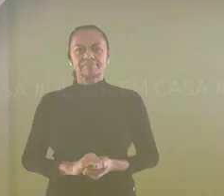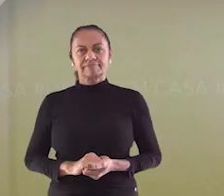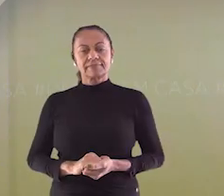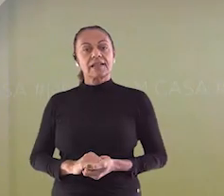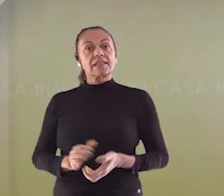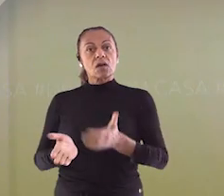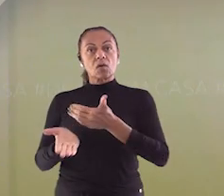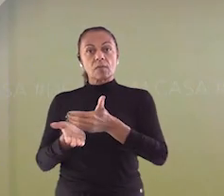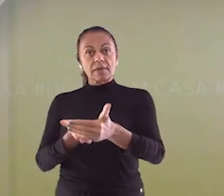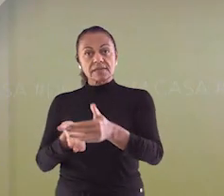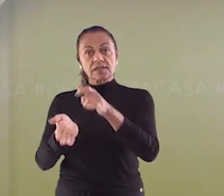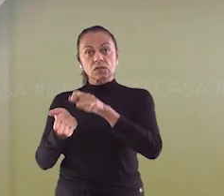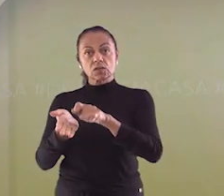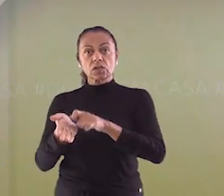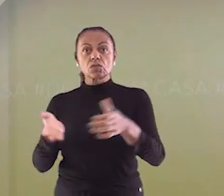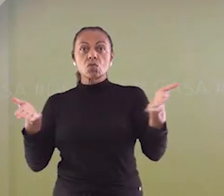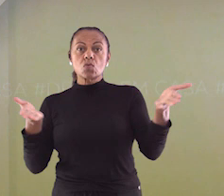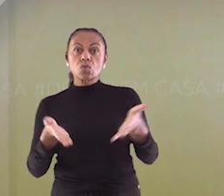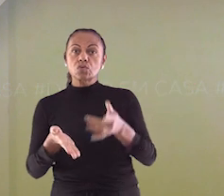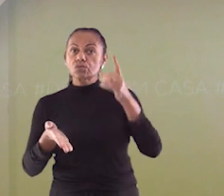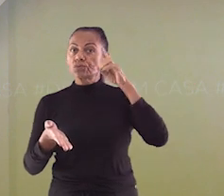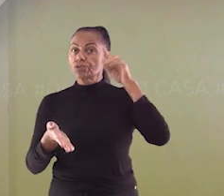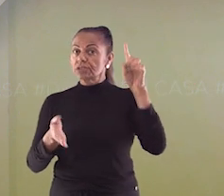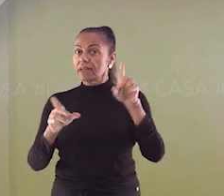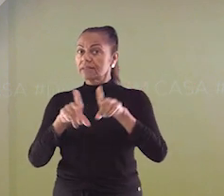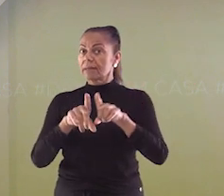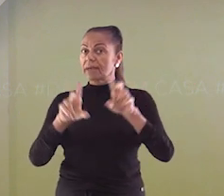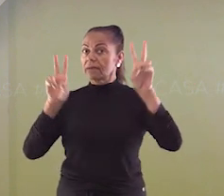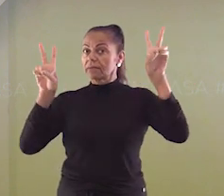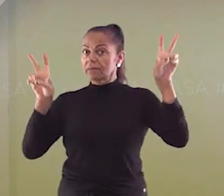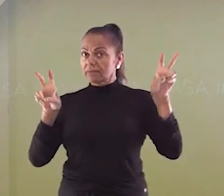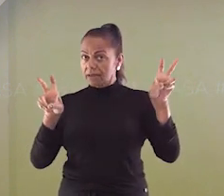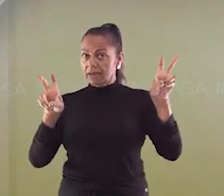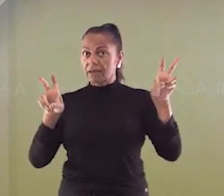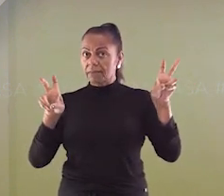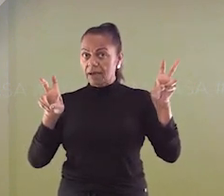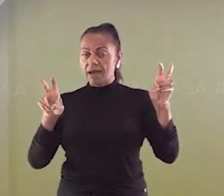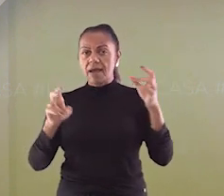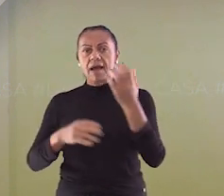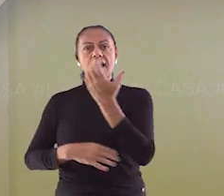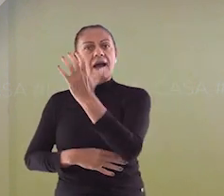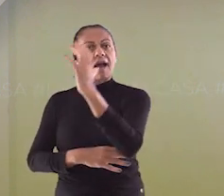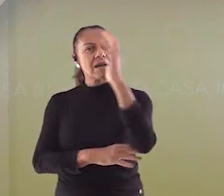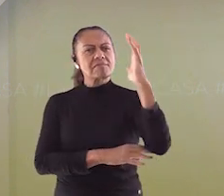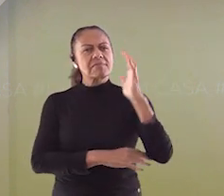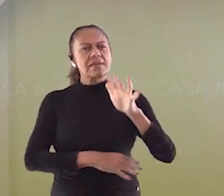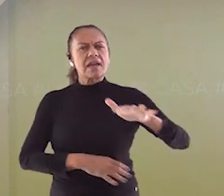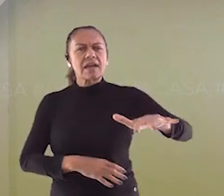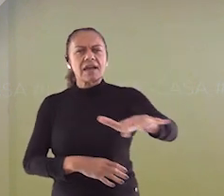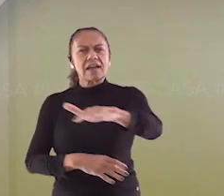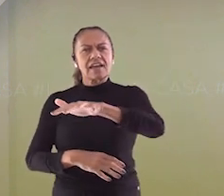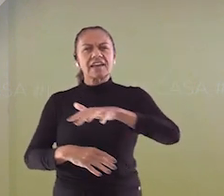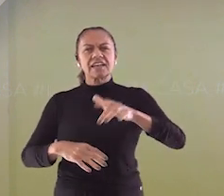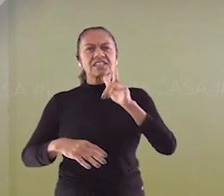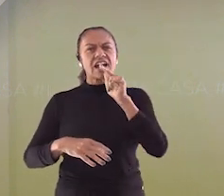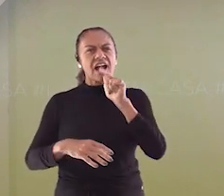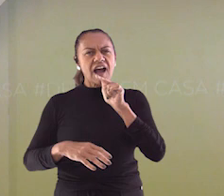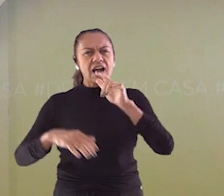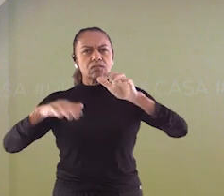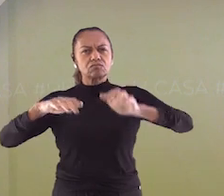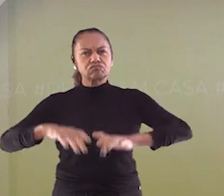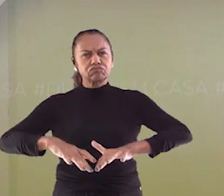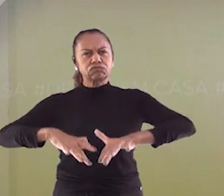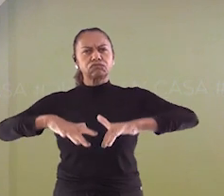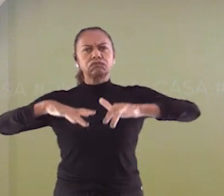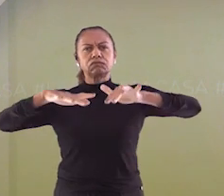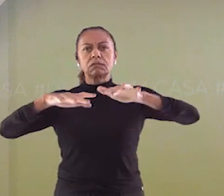Comecem anotando a data de hoje o tema da aula, as enchentes e seus impactos ambientais. Vou dar mais um